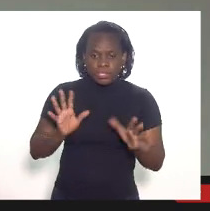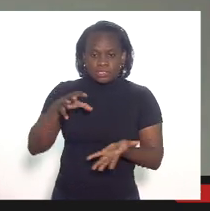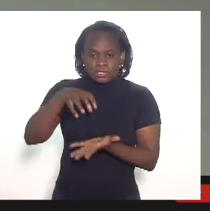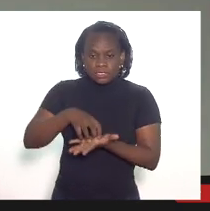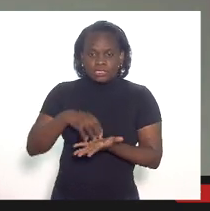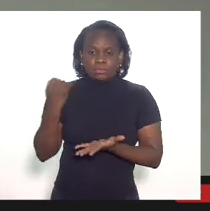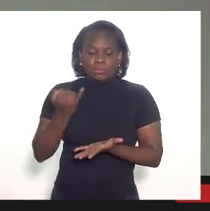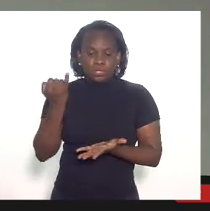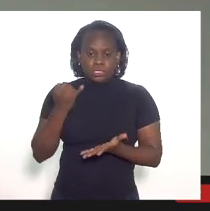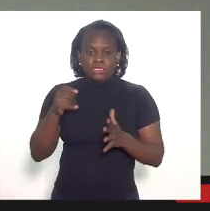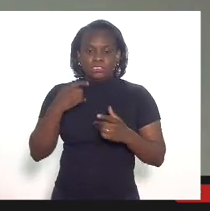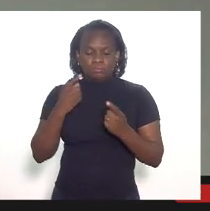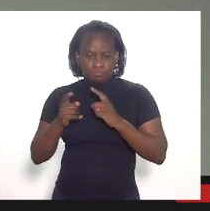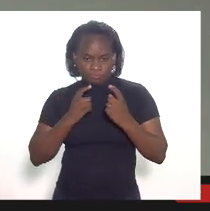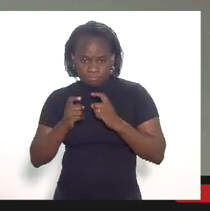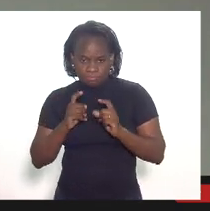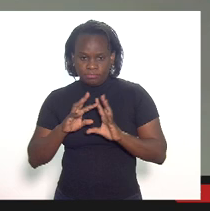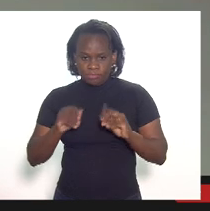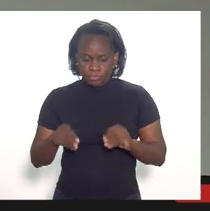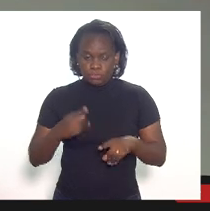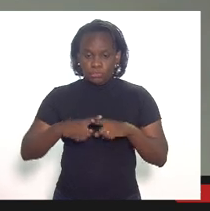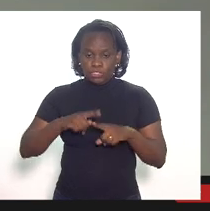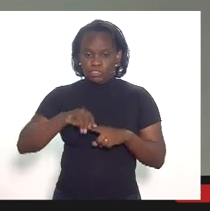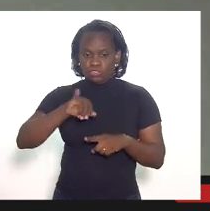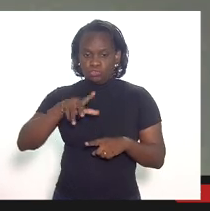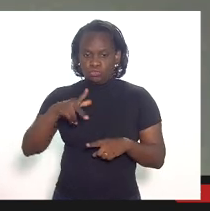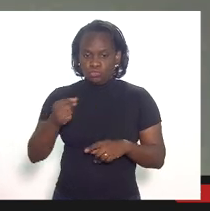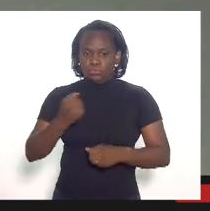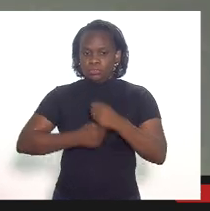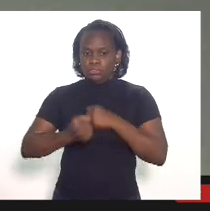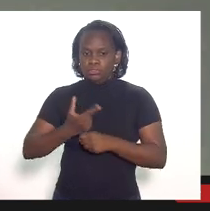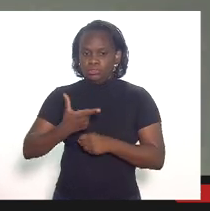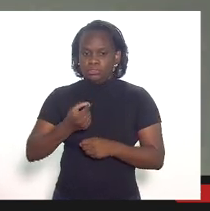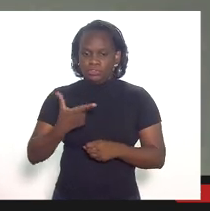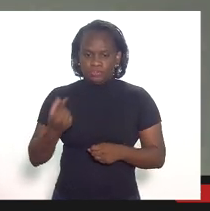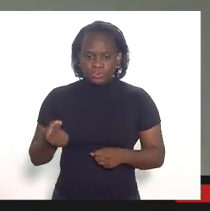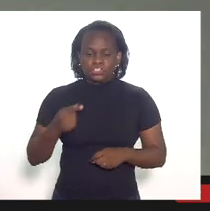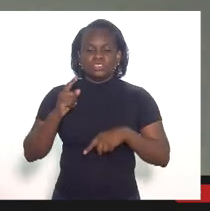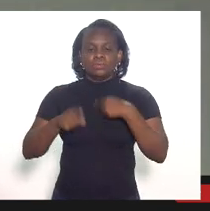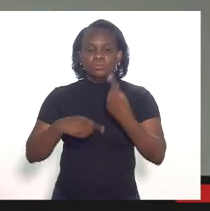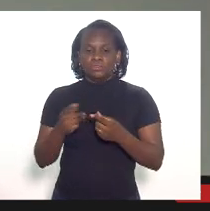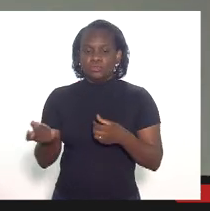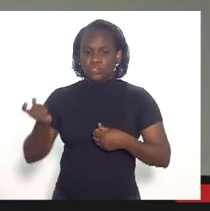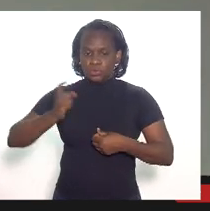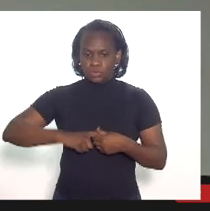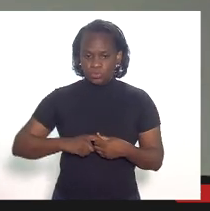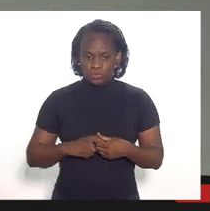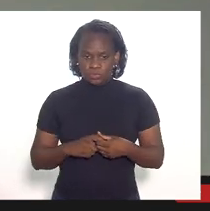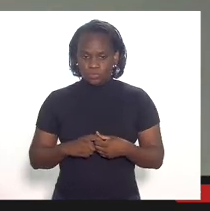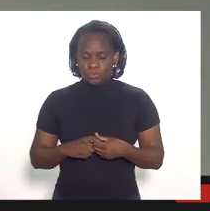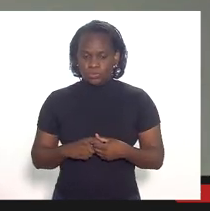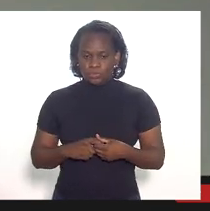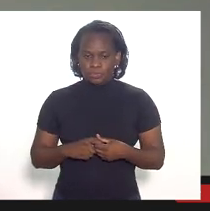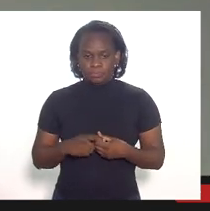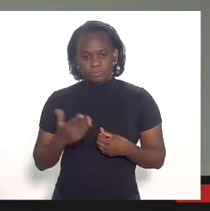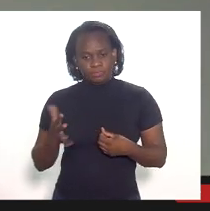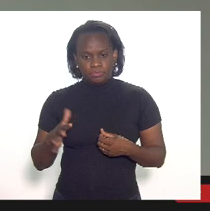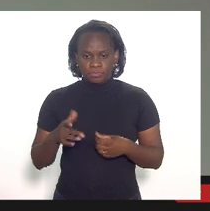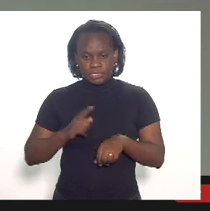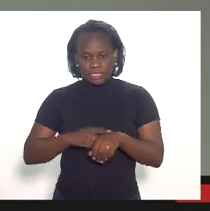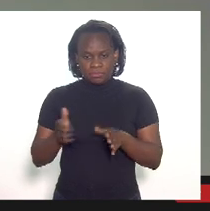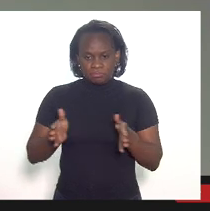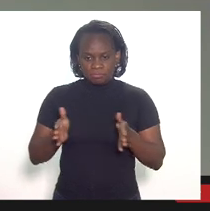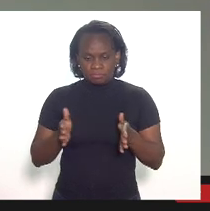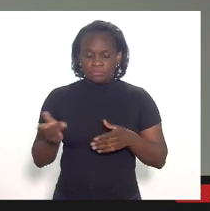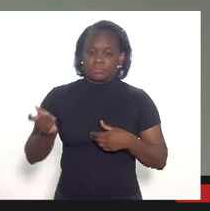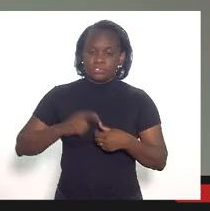em toda essa discussão. Porque em julho de 2020, após a gente retomar, ou mais ou menos na mesma época